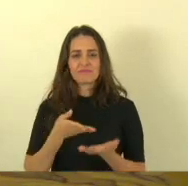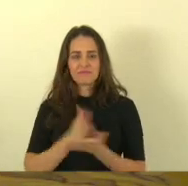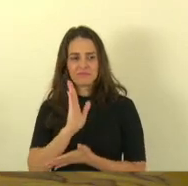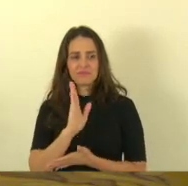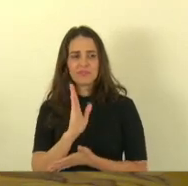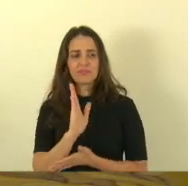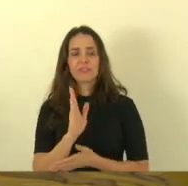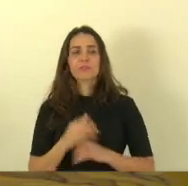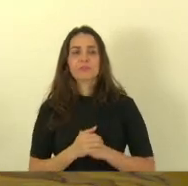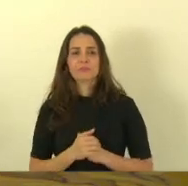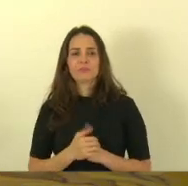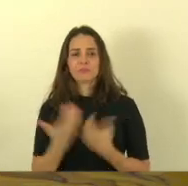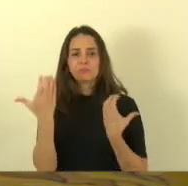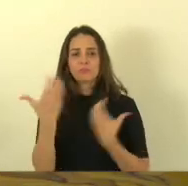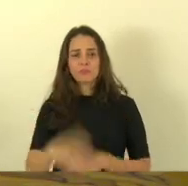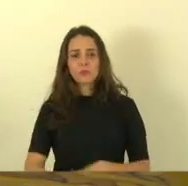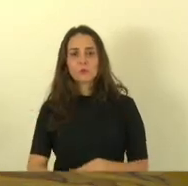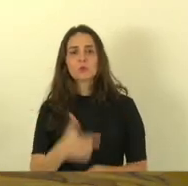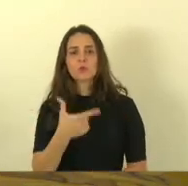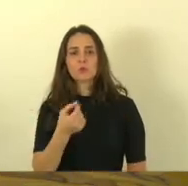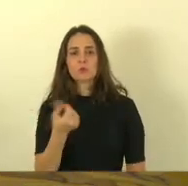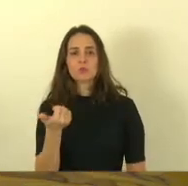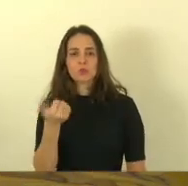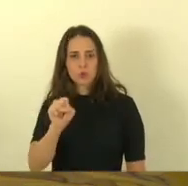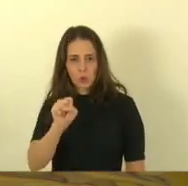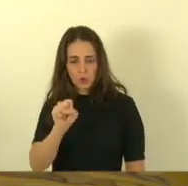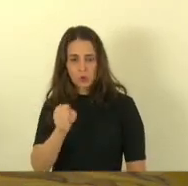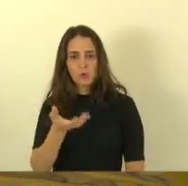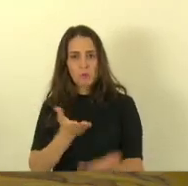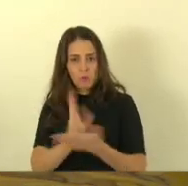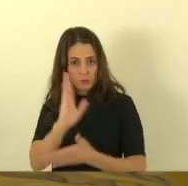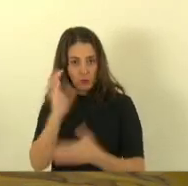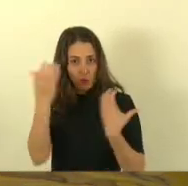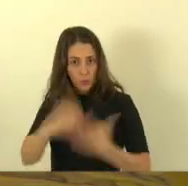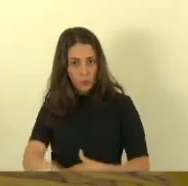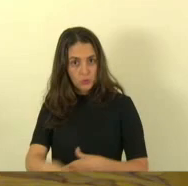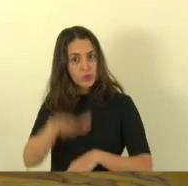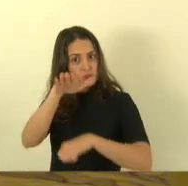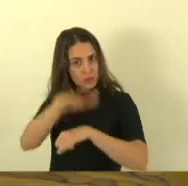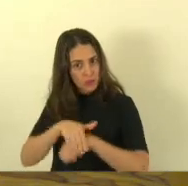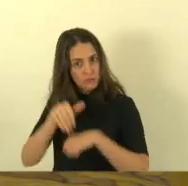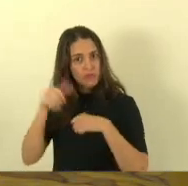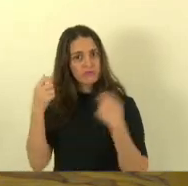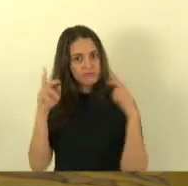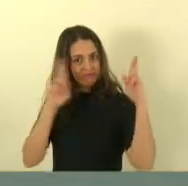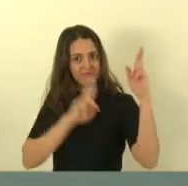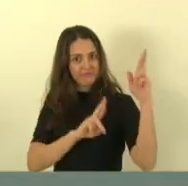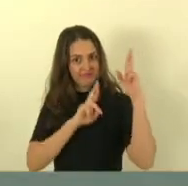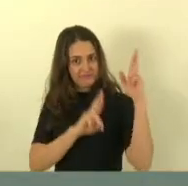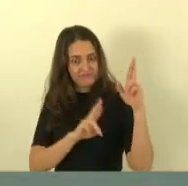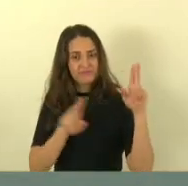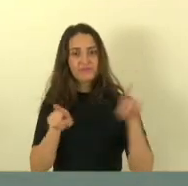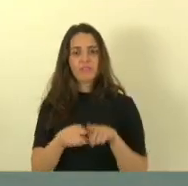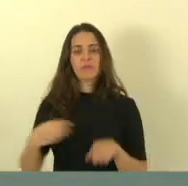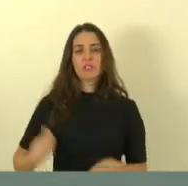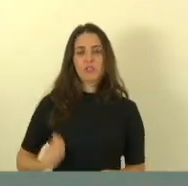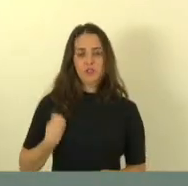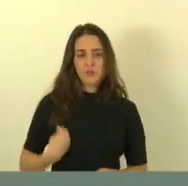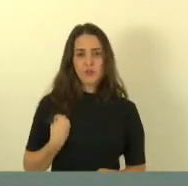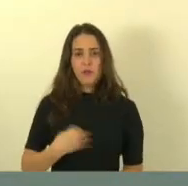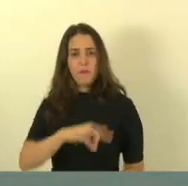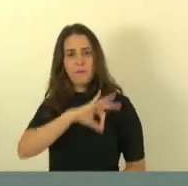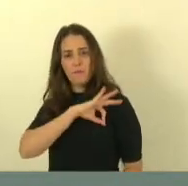no concurso 2018 para mudar esse cenário. E aqui ao lado a nossa Polícia Técnico-Científica, meus